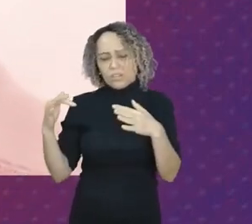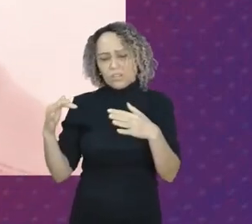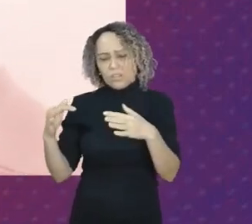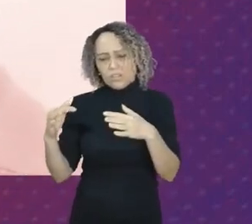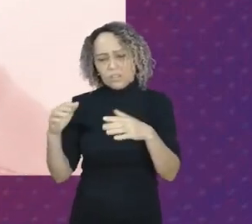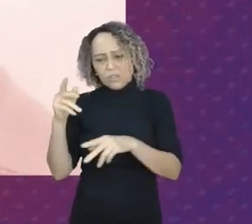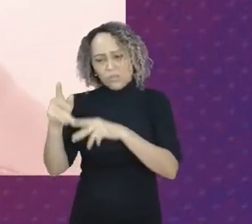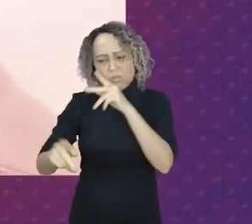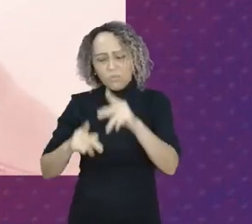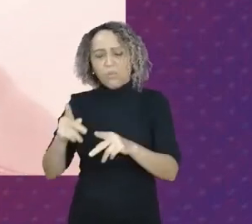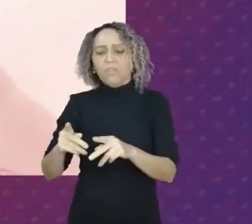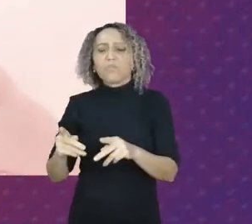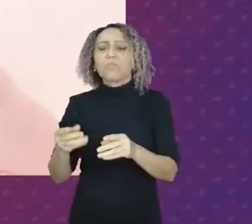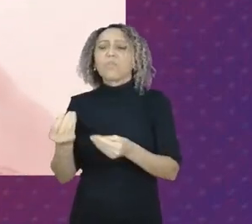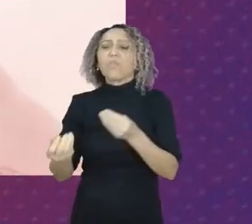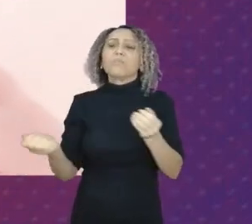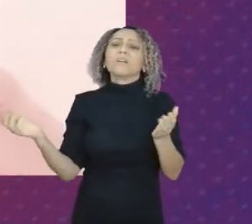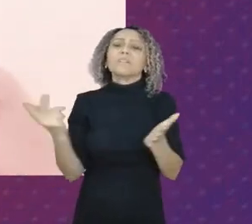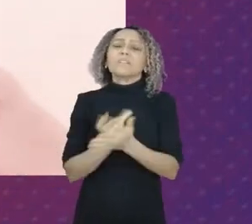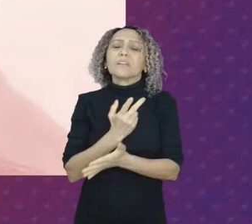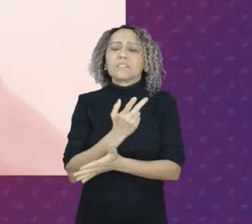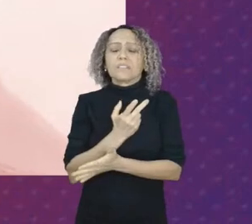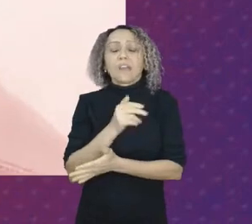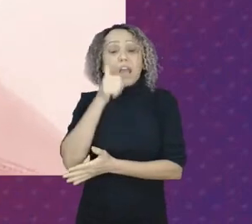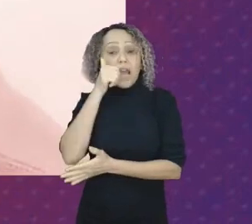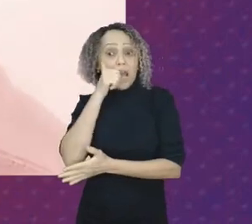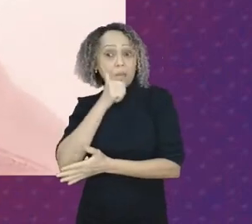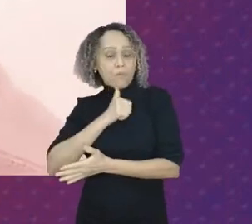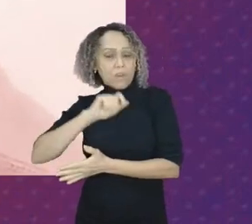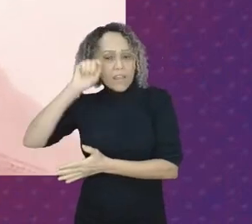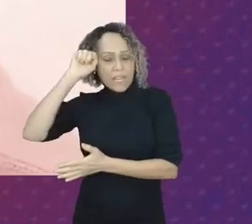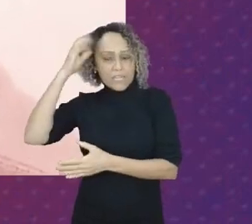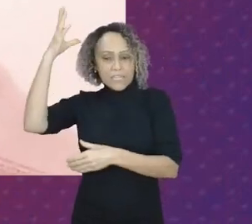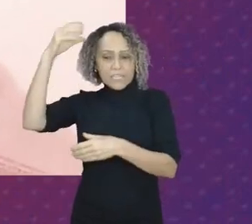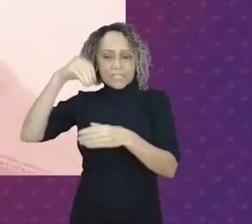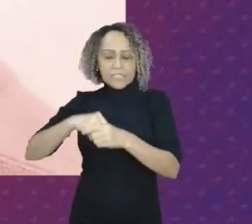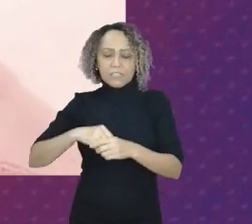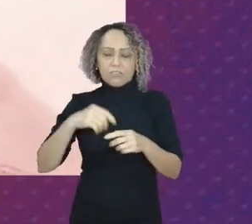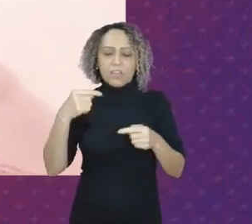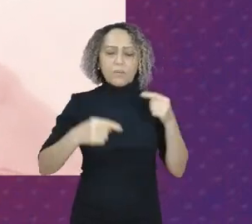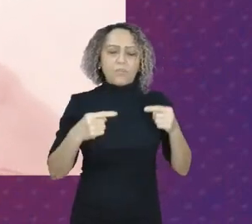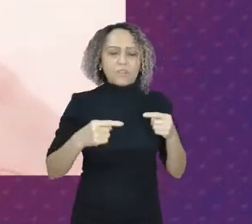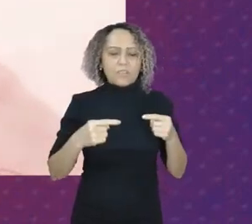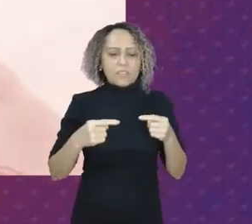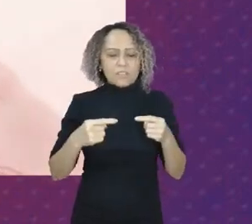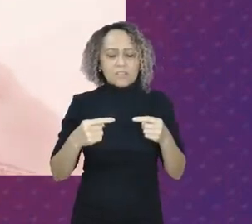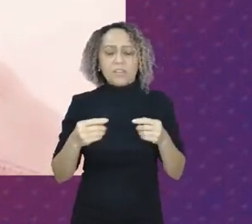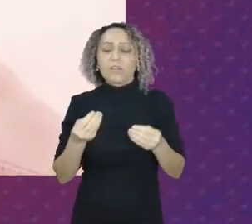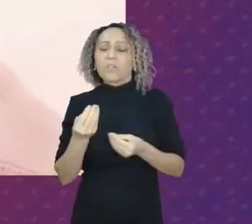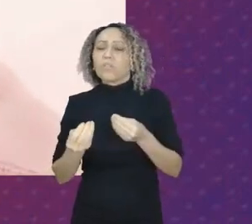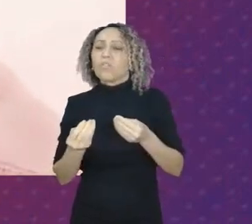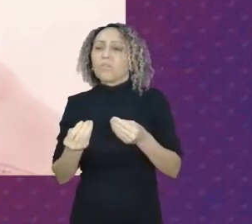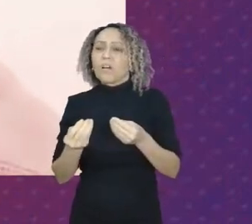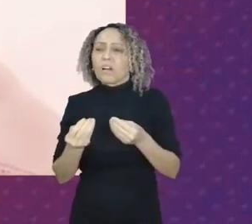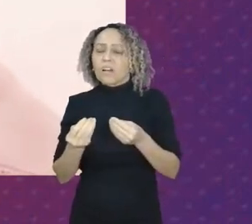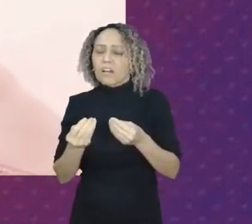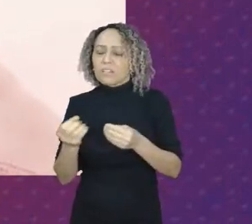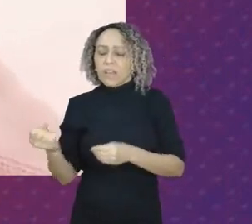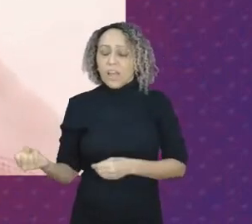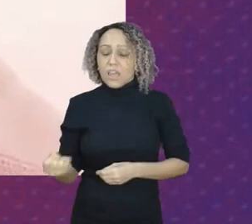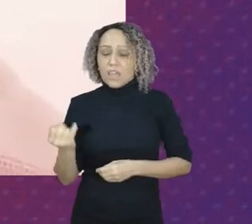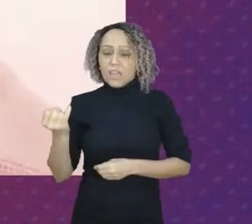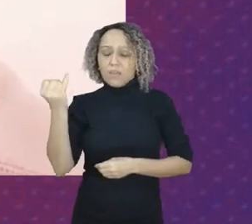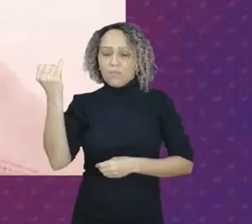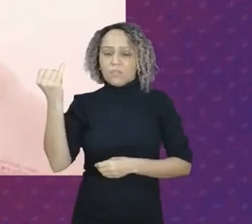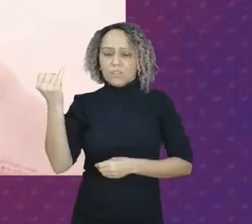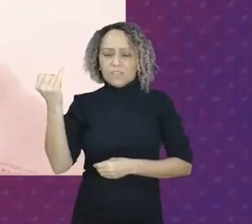com a participação da mulher negra na política. Isso se dará também com o reconhecimento da importância